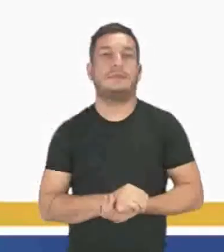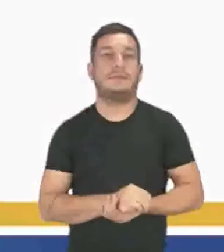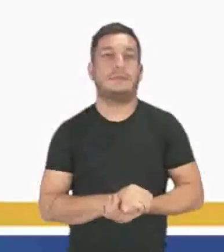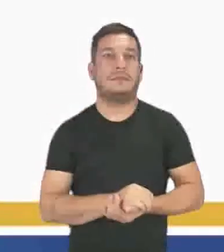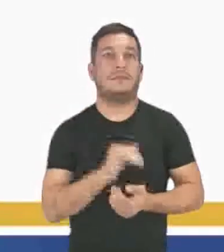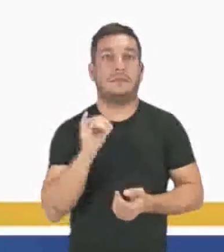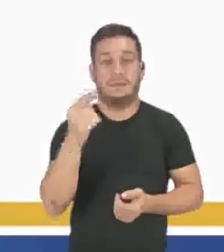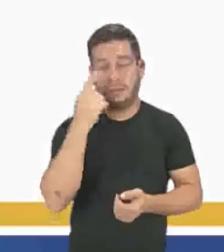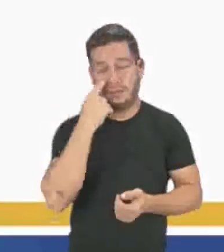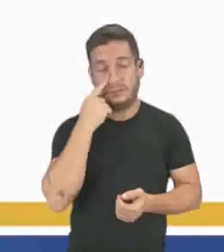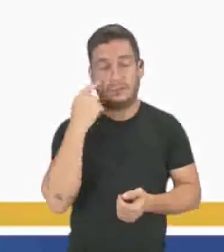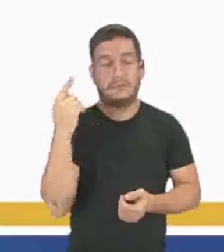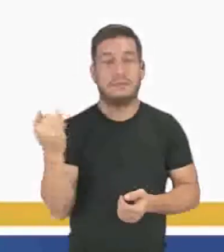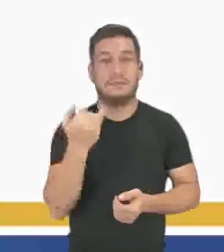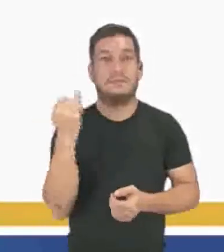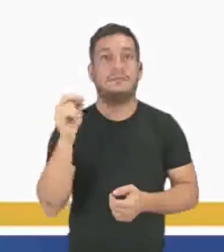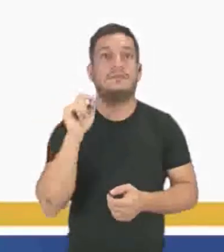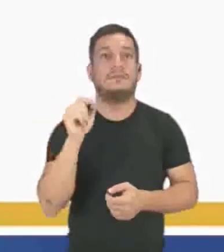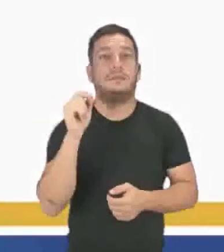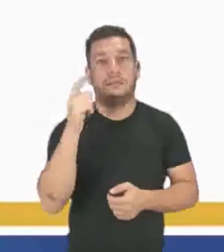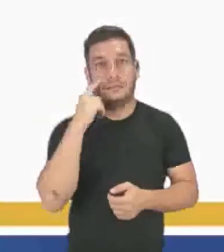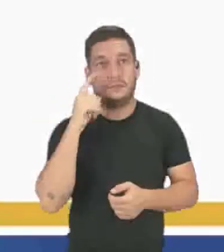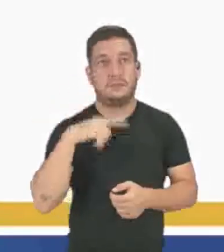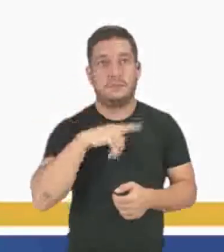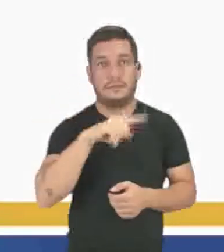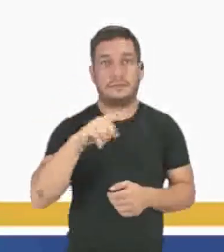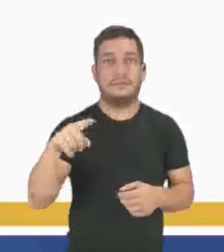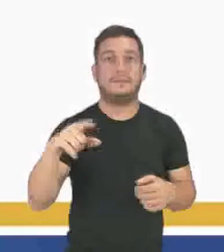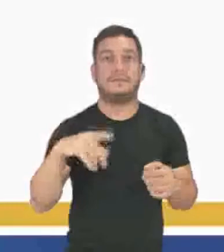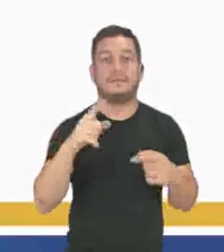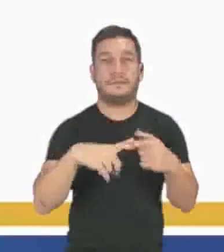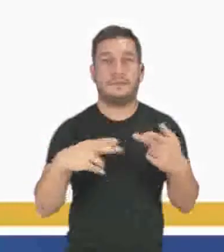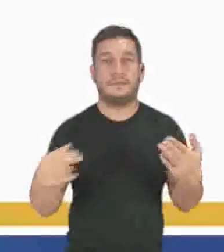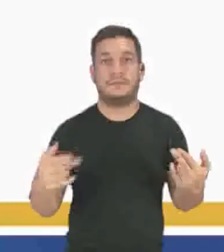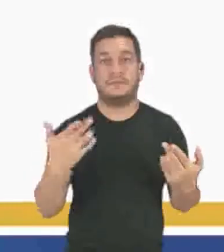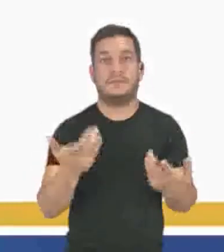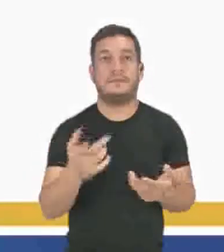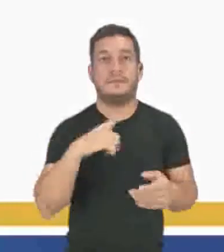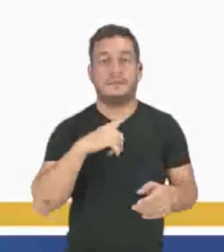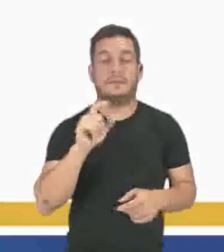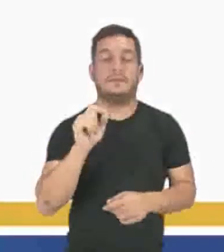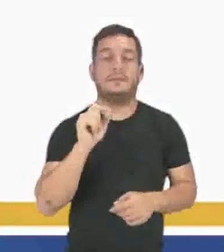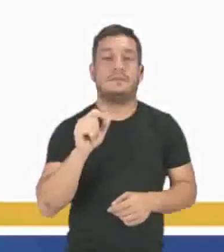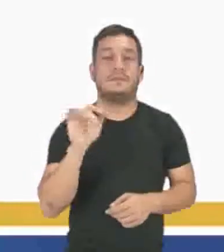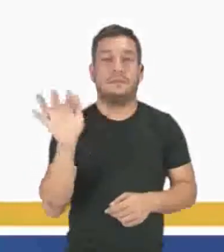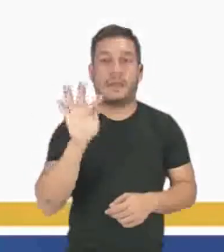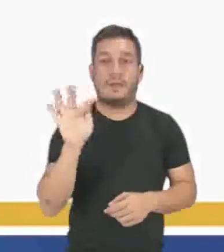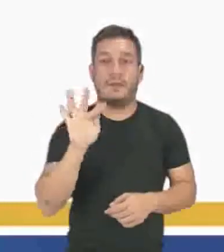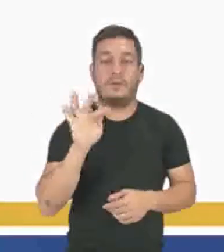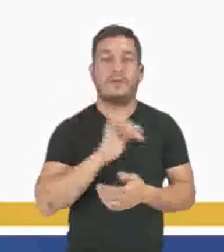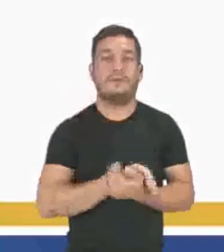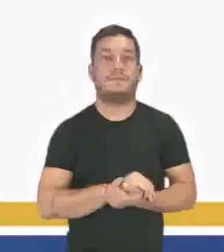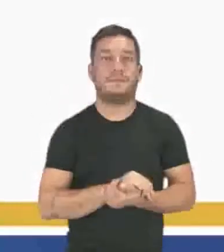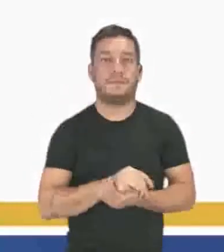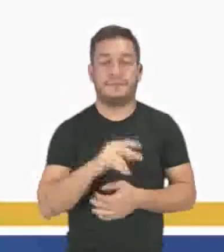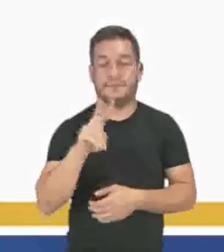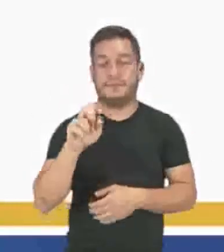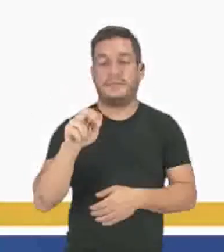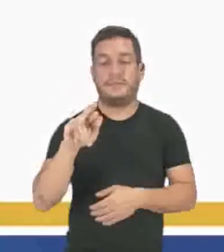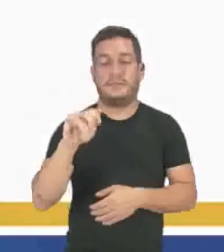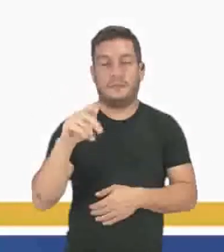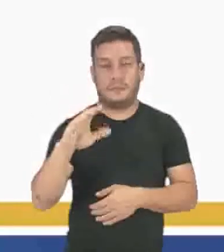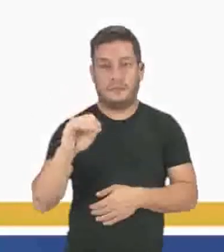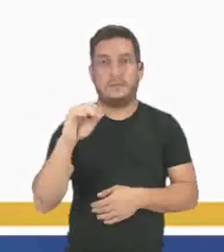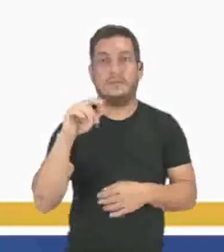Se formos considerar a variação da concentração do produto, perdão, nós teremos a seguinte fórmula, variação da